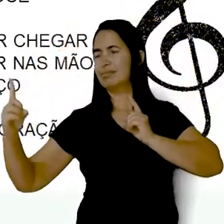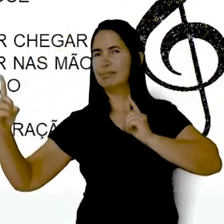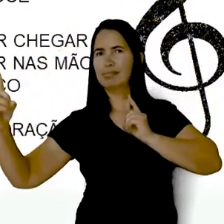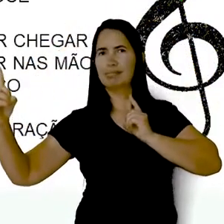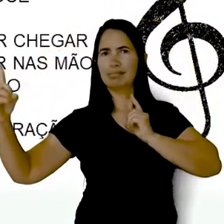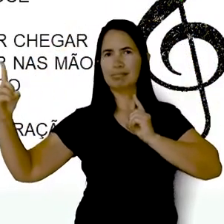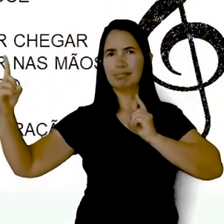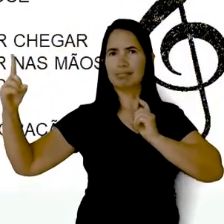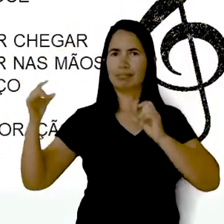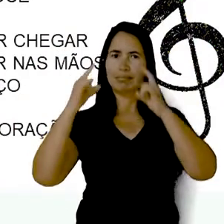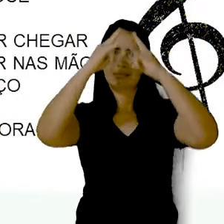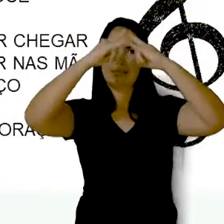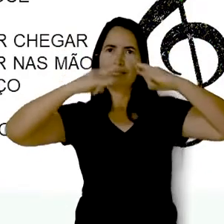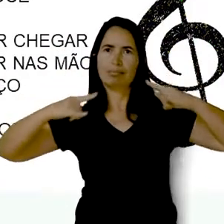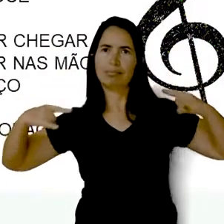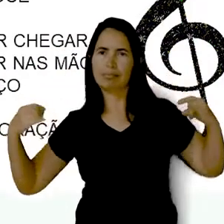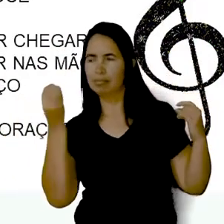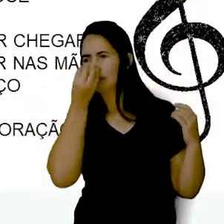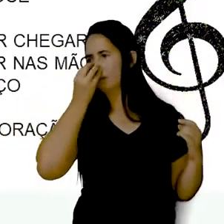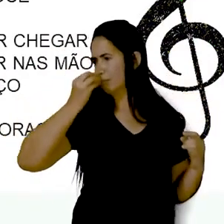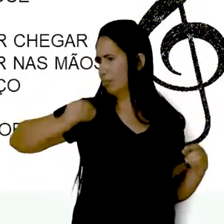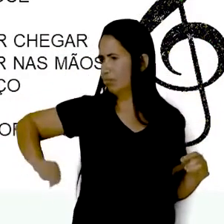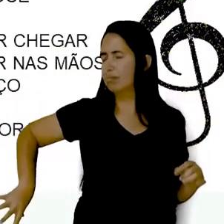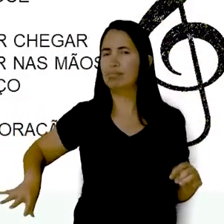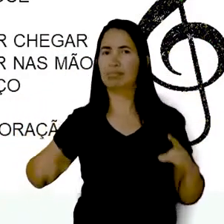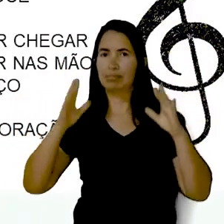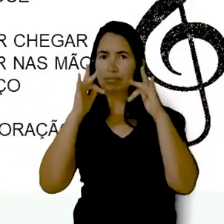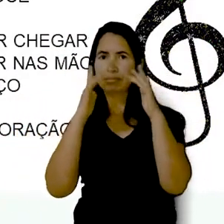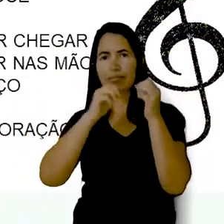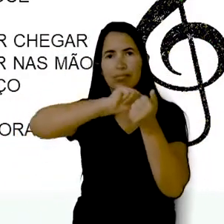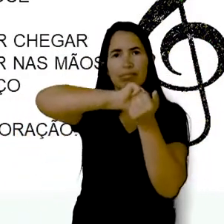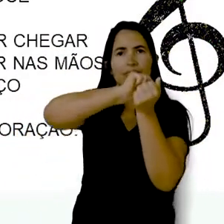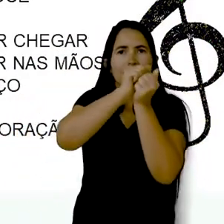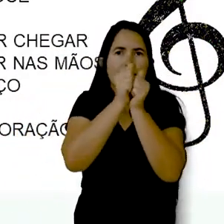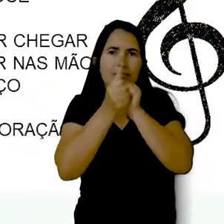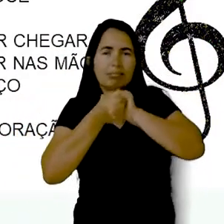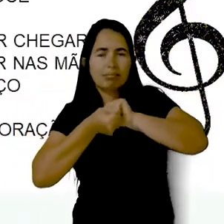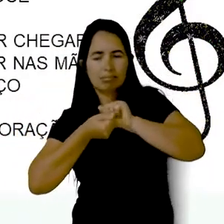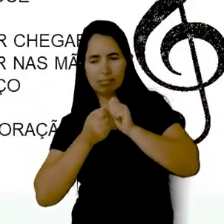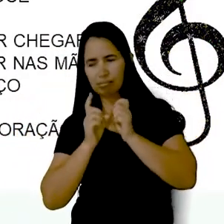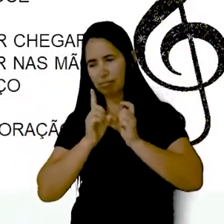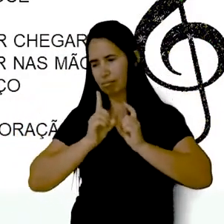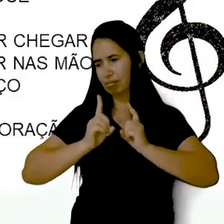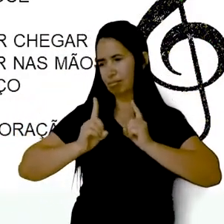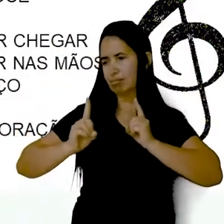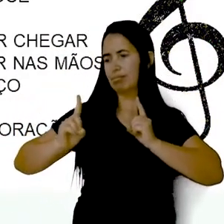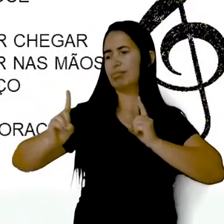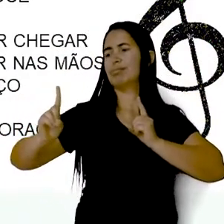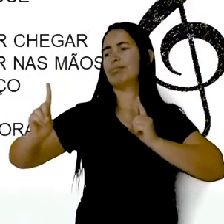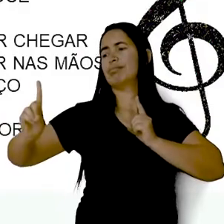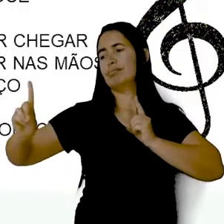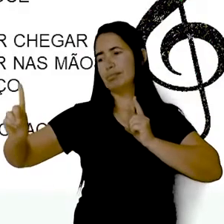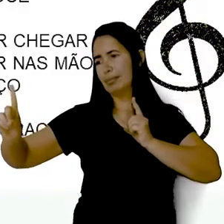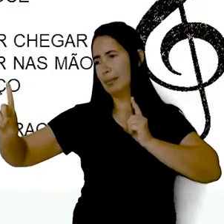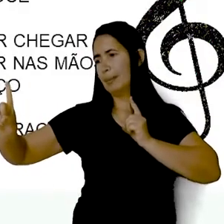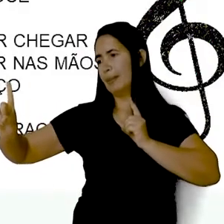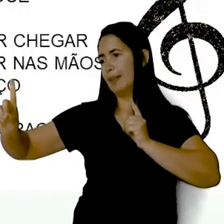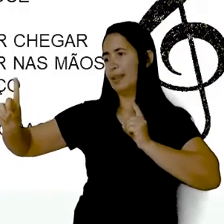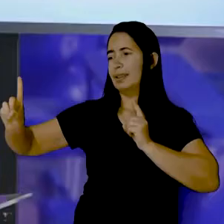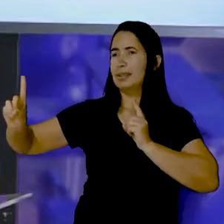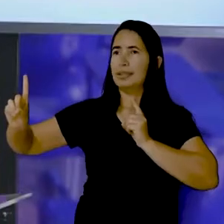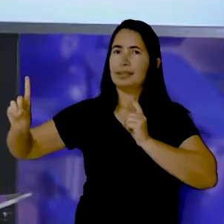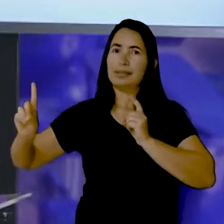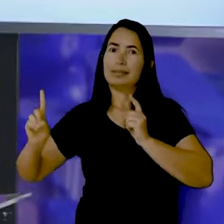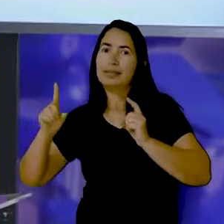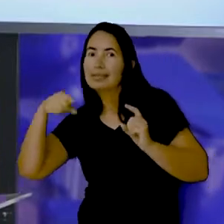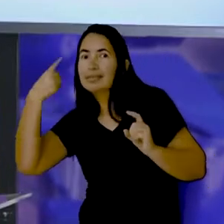Circo sem palhaço Namoro sem amasso Sou eu, assim sem você Aí